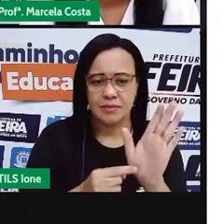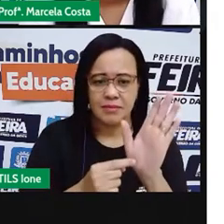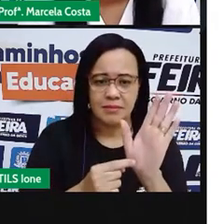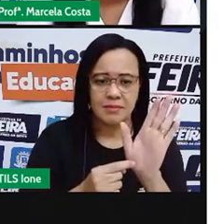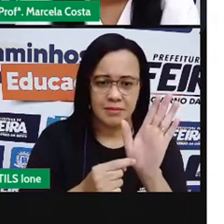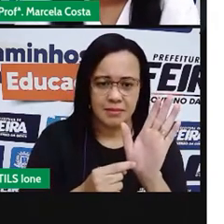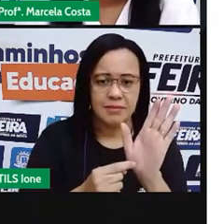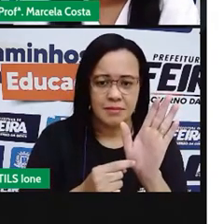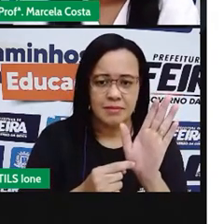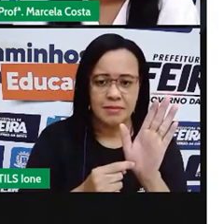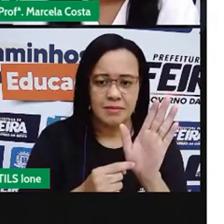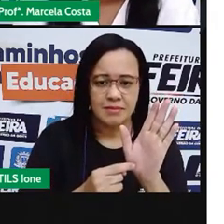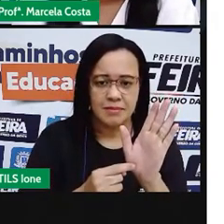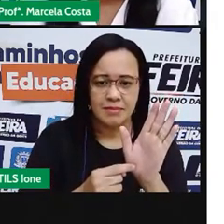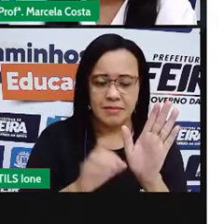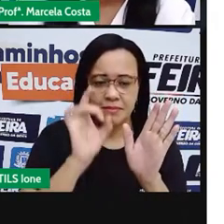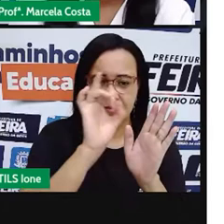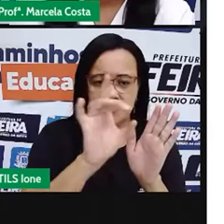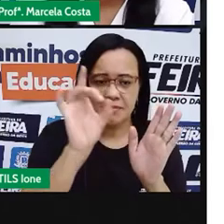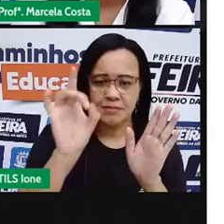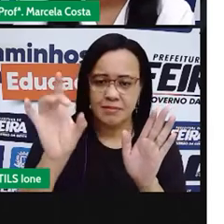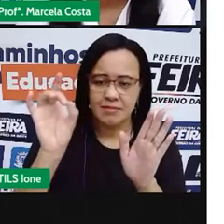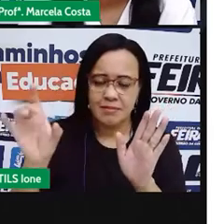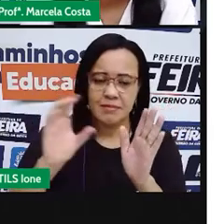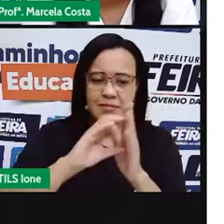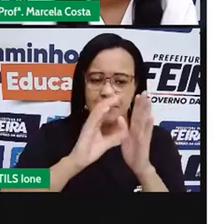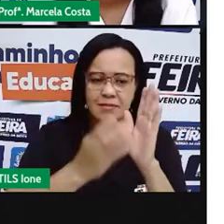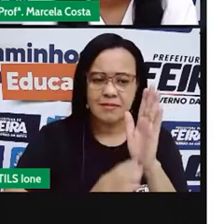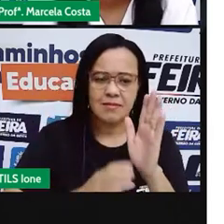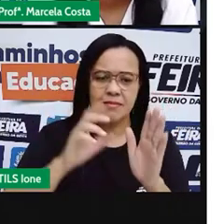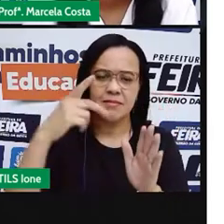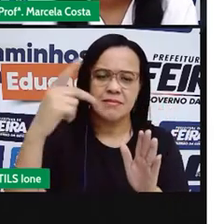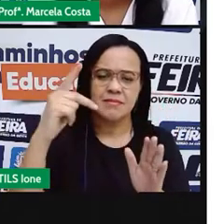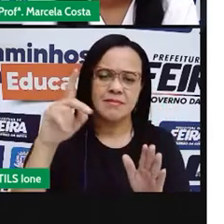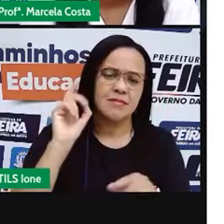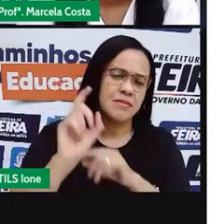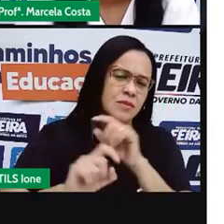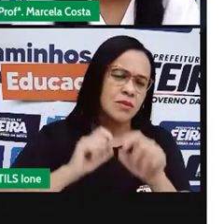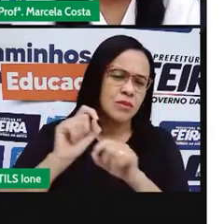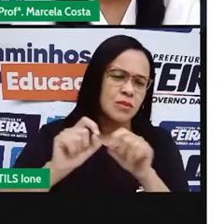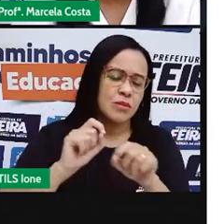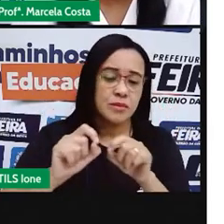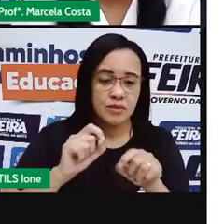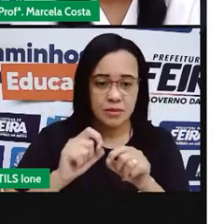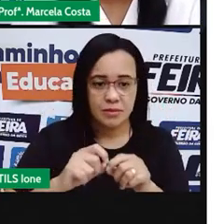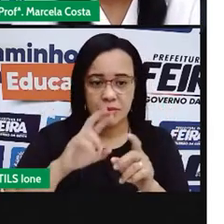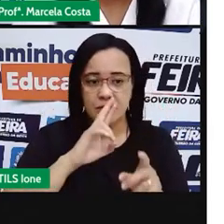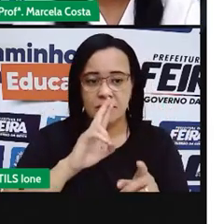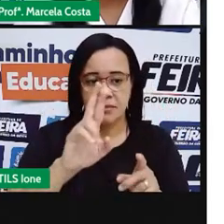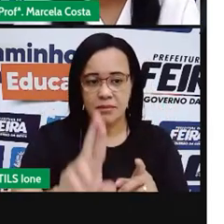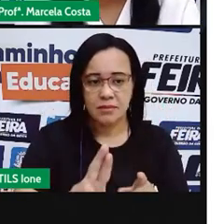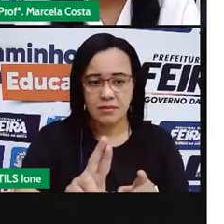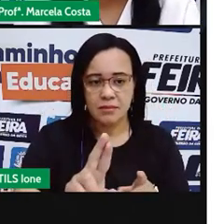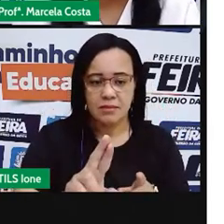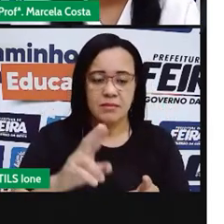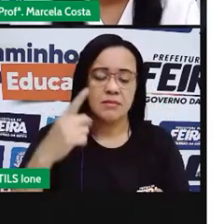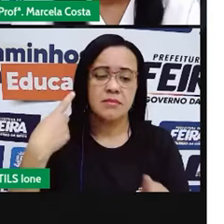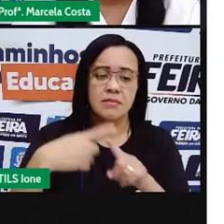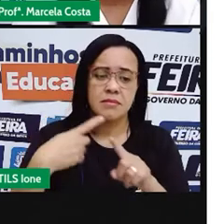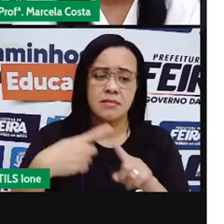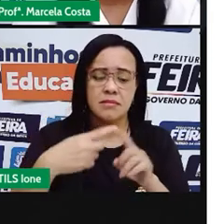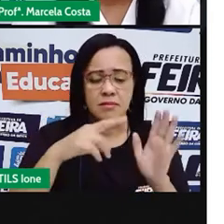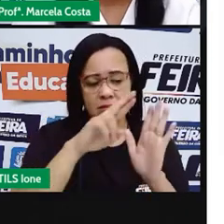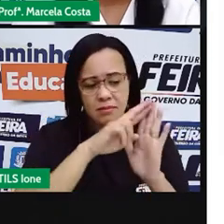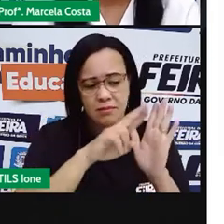Vejam as características de cada um, o que está sendo mostrado em cada um. E respondam pra mim, por que as regras